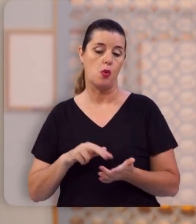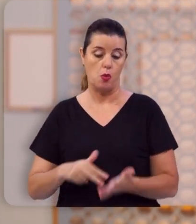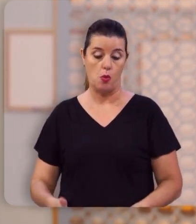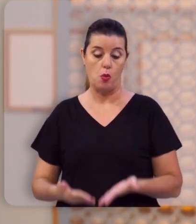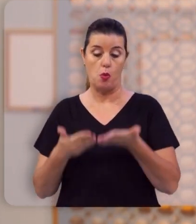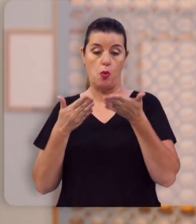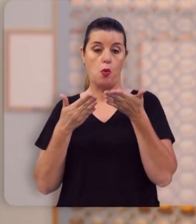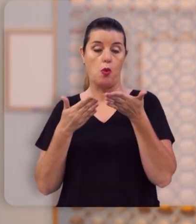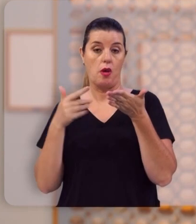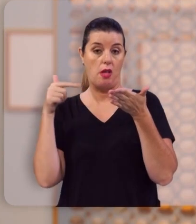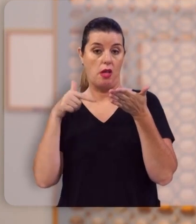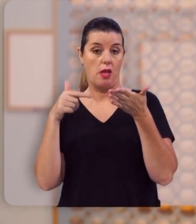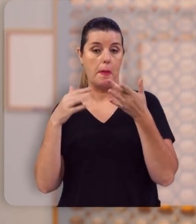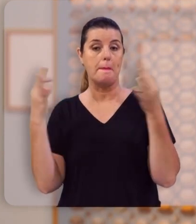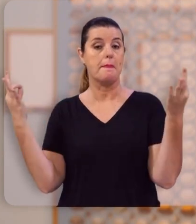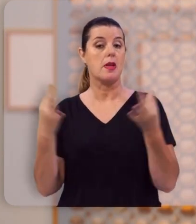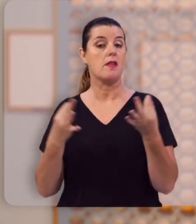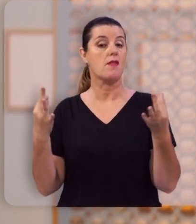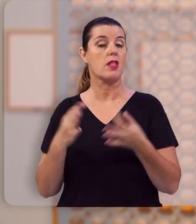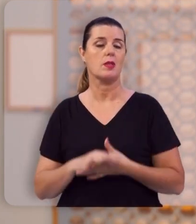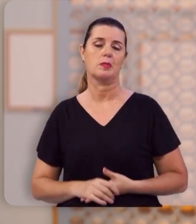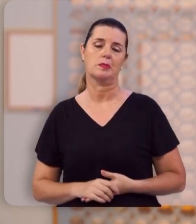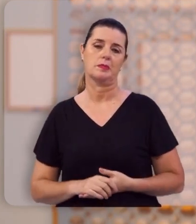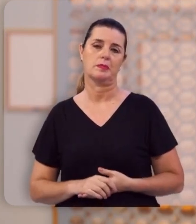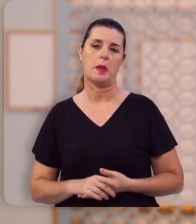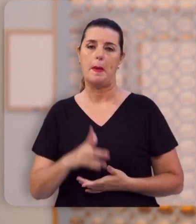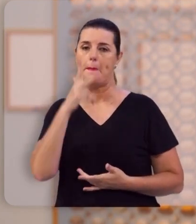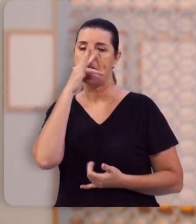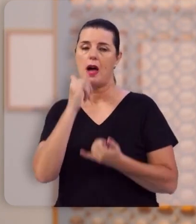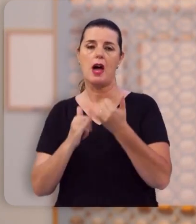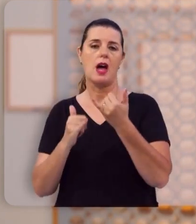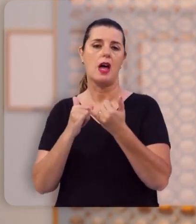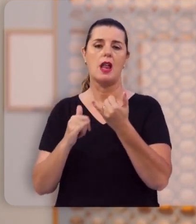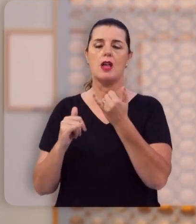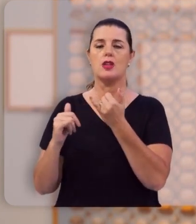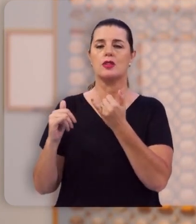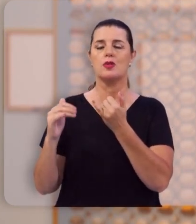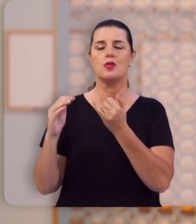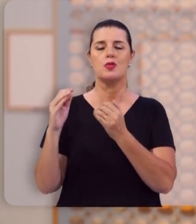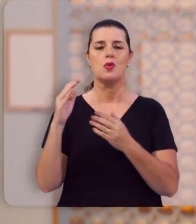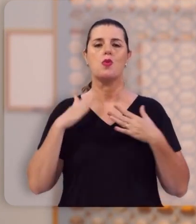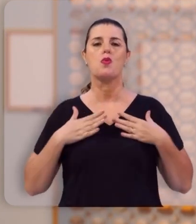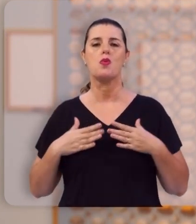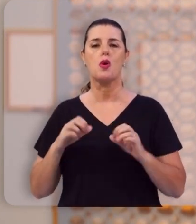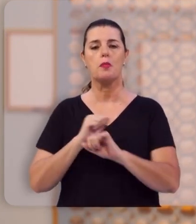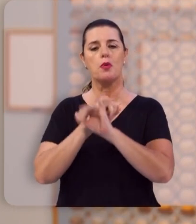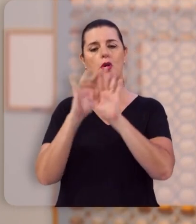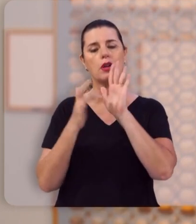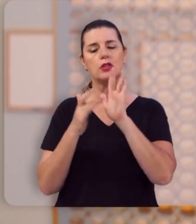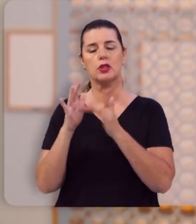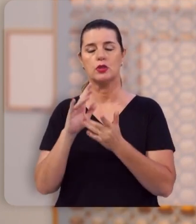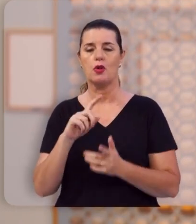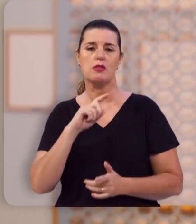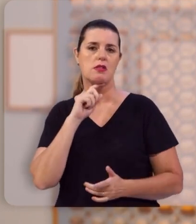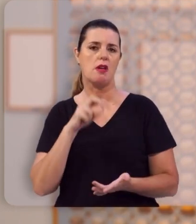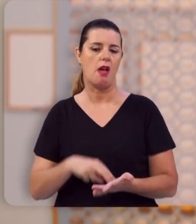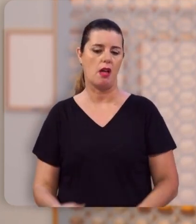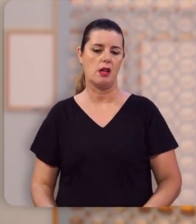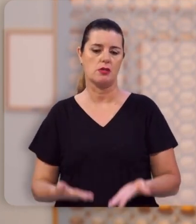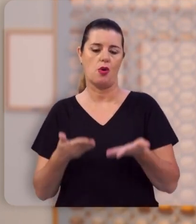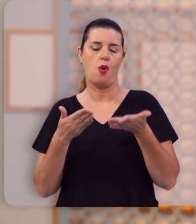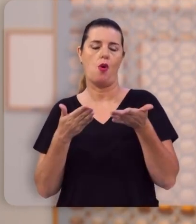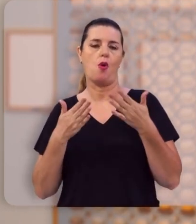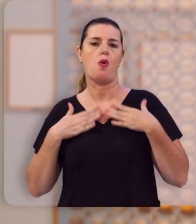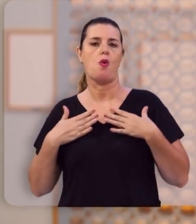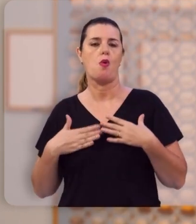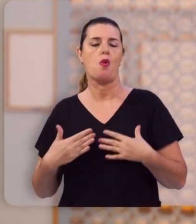ressurreição será perfeito, semelhante ao corpo da glória do Senhor Jesus. Ninguém vai ressuscitar com